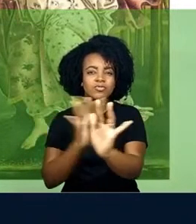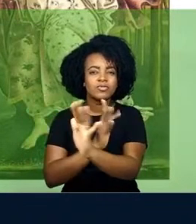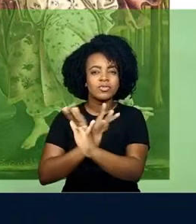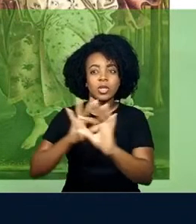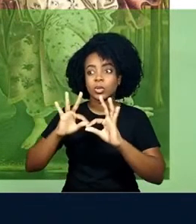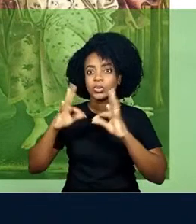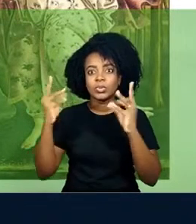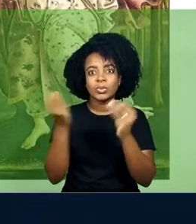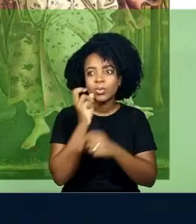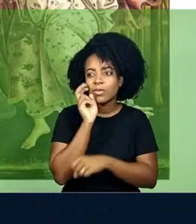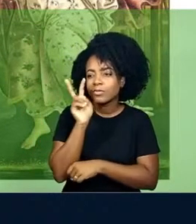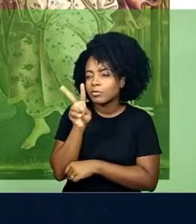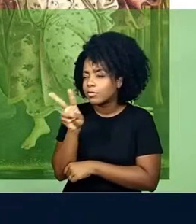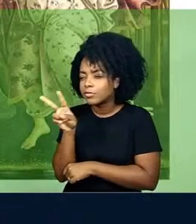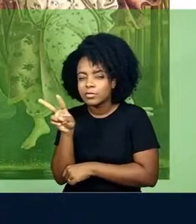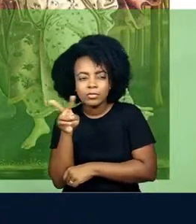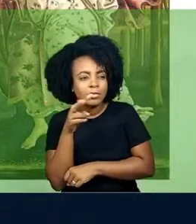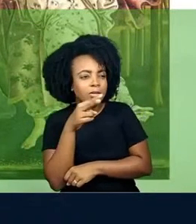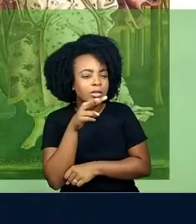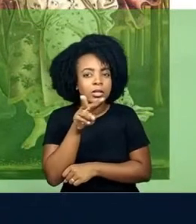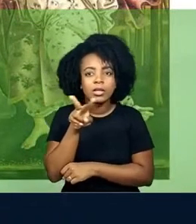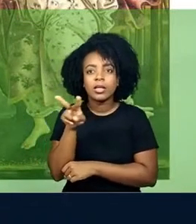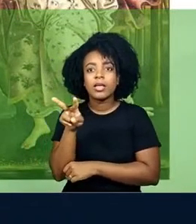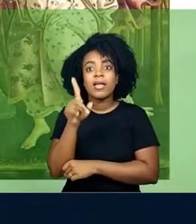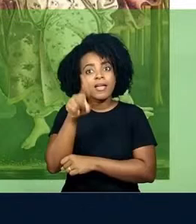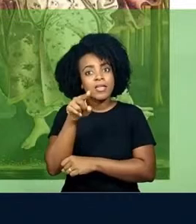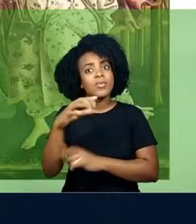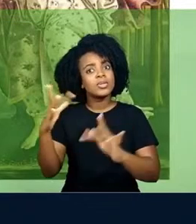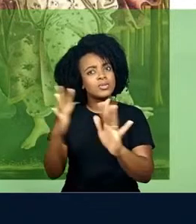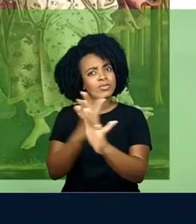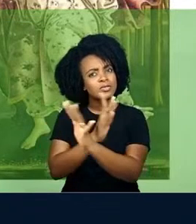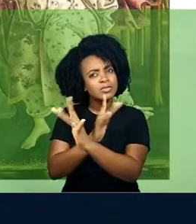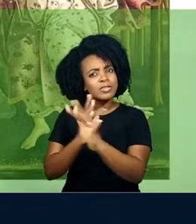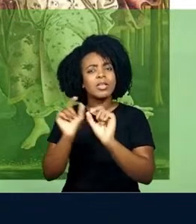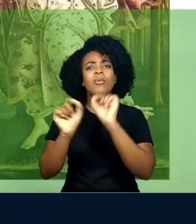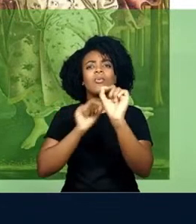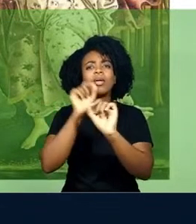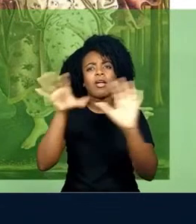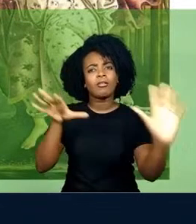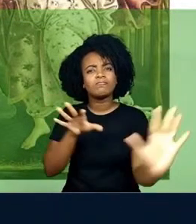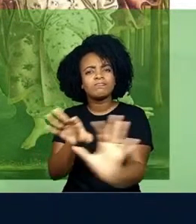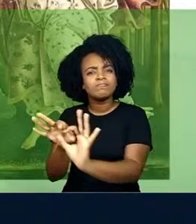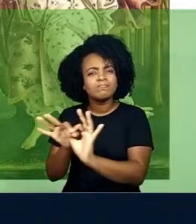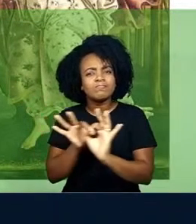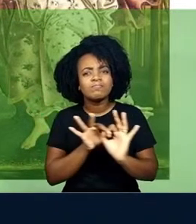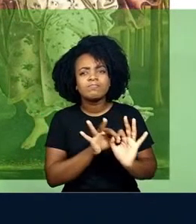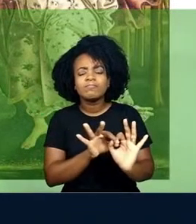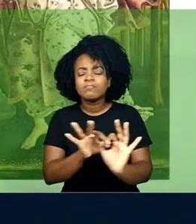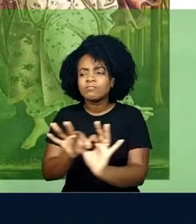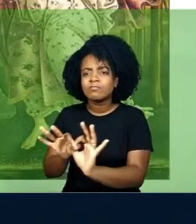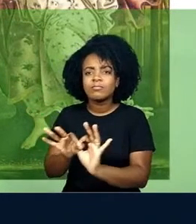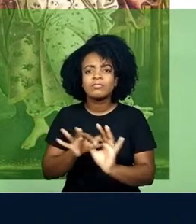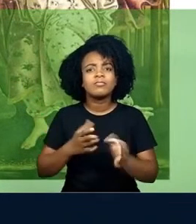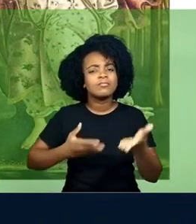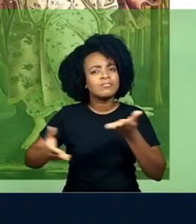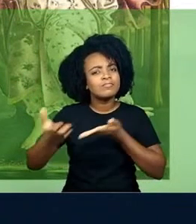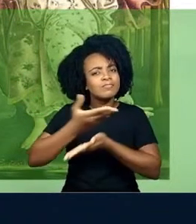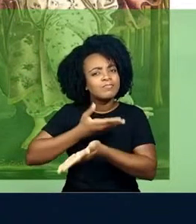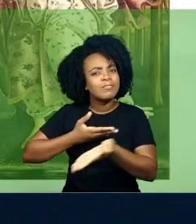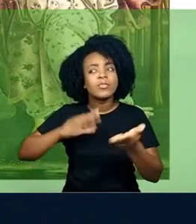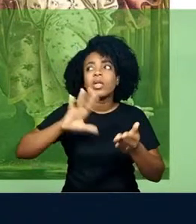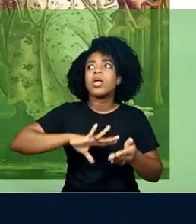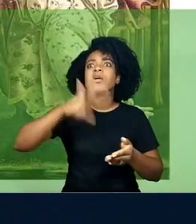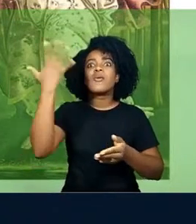elas. E é justamente nisso, nessa concepção dos cruzamentos, dos interlaçamentos, é que se concebe um